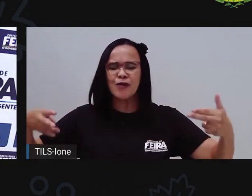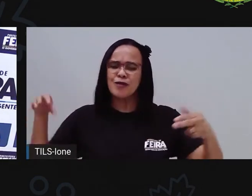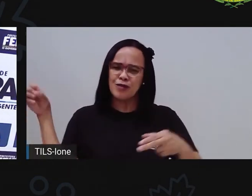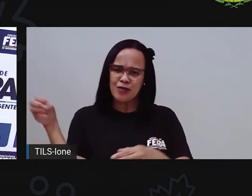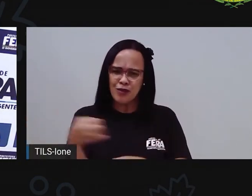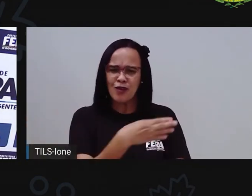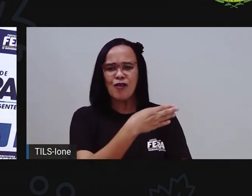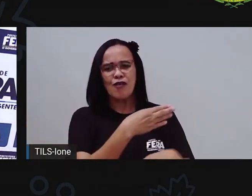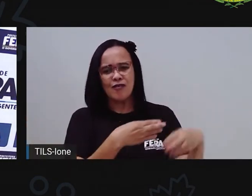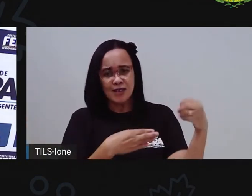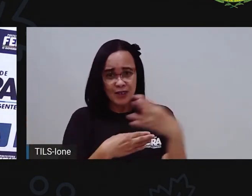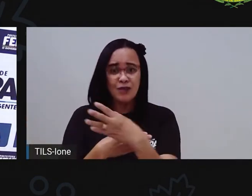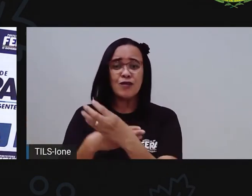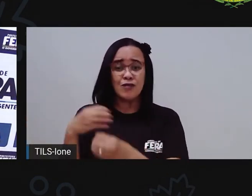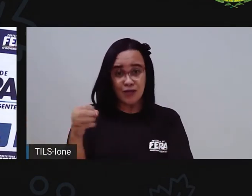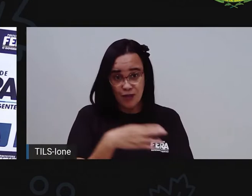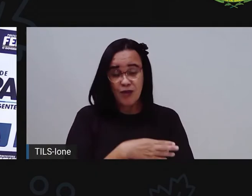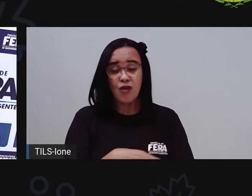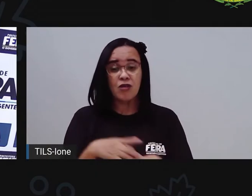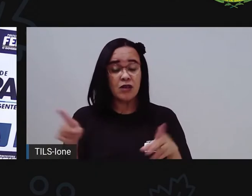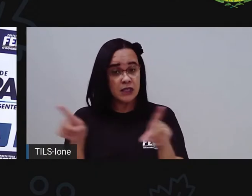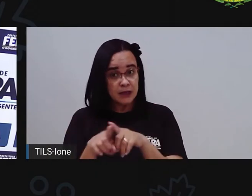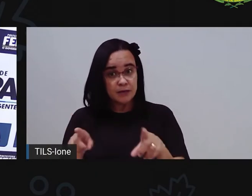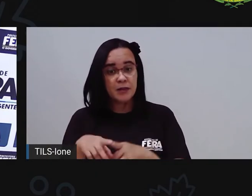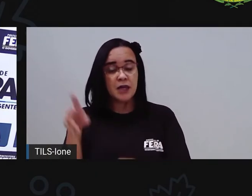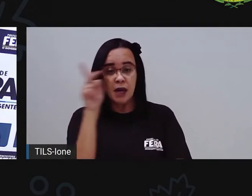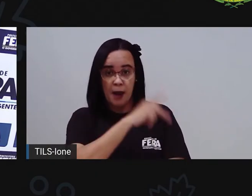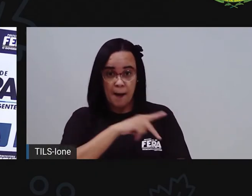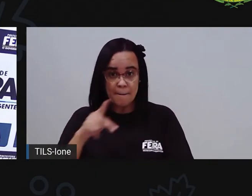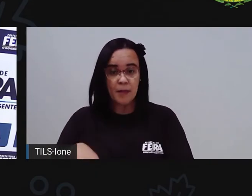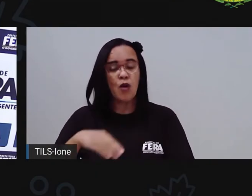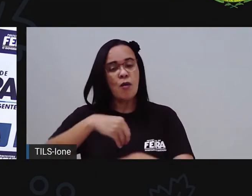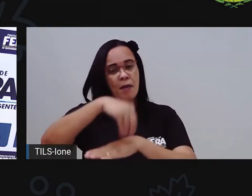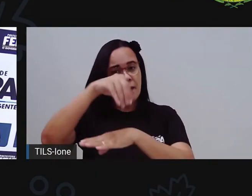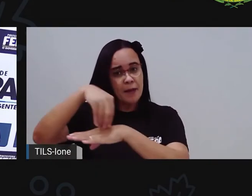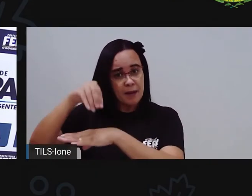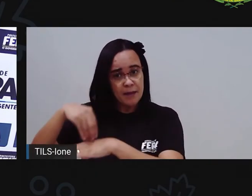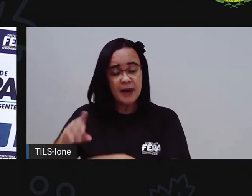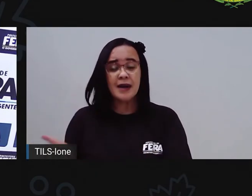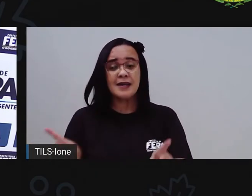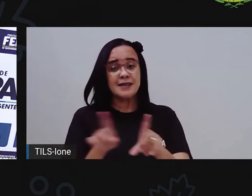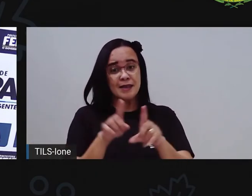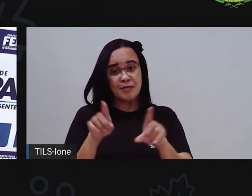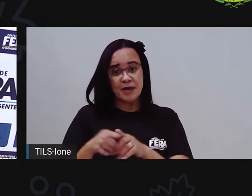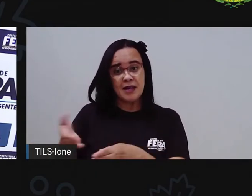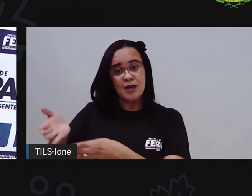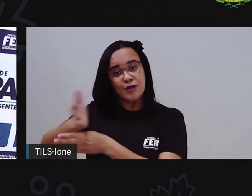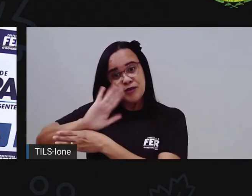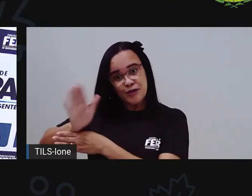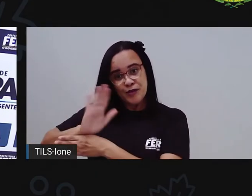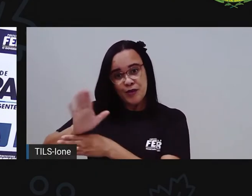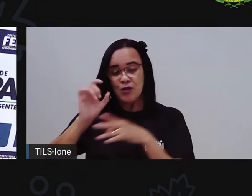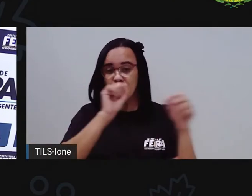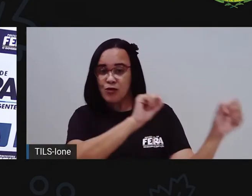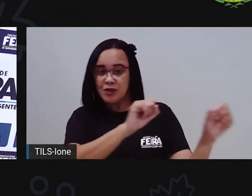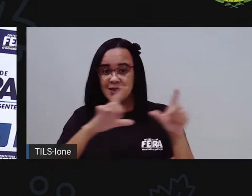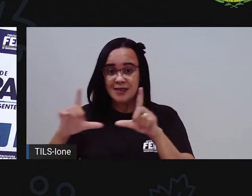A pró vai compartilhar aqui com vocês o slide do tema da aula.